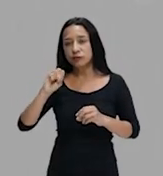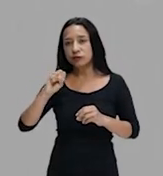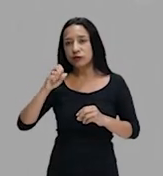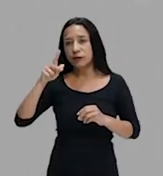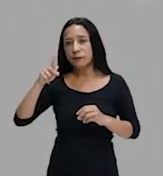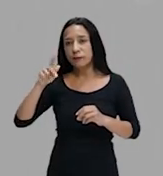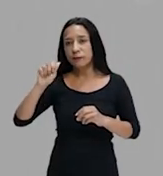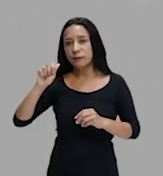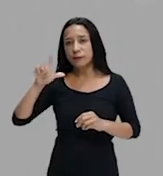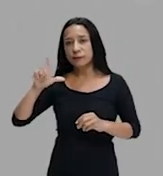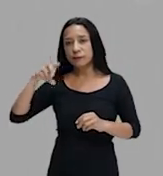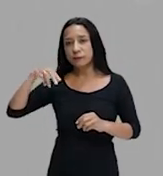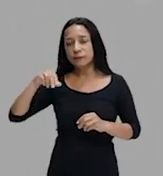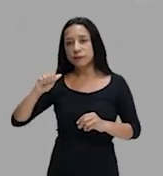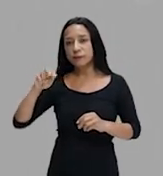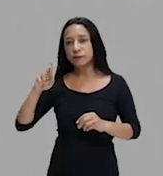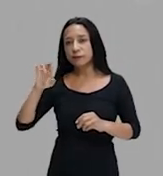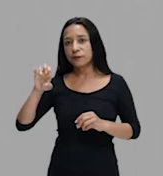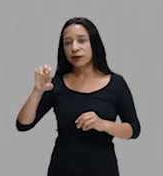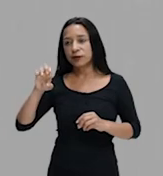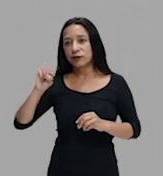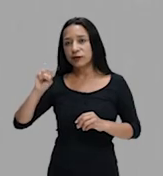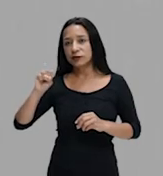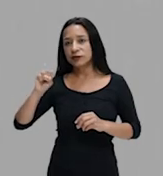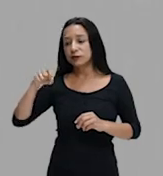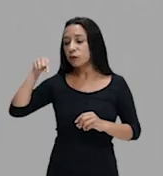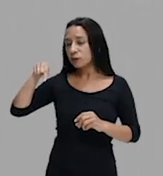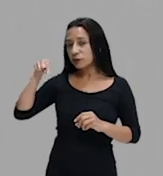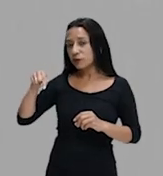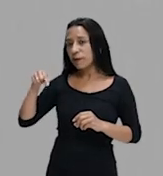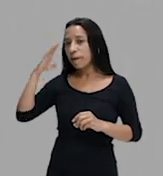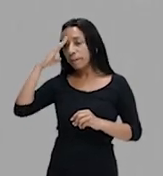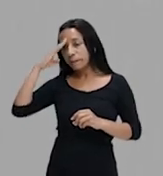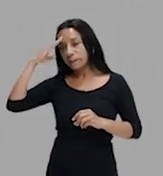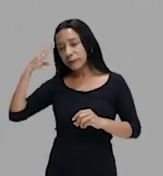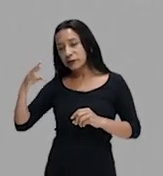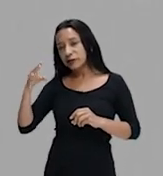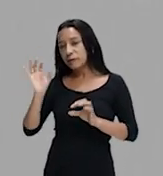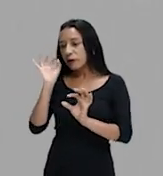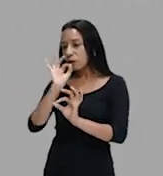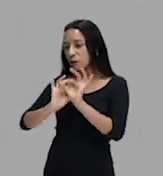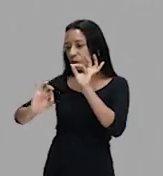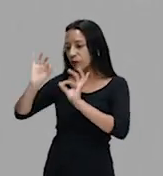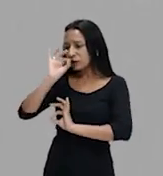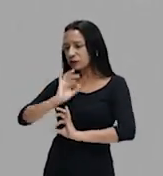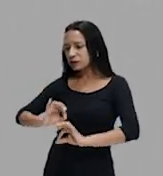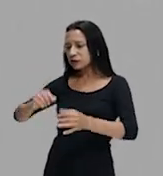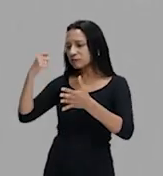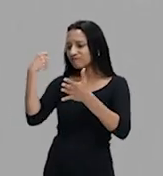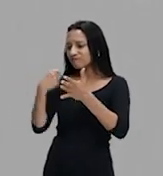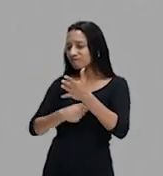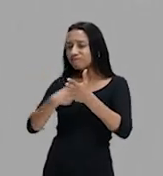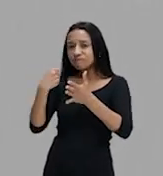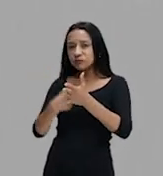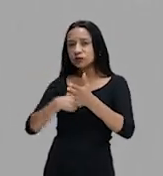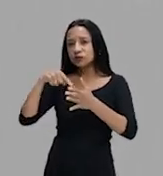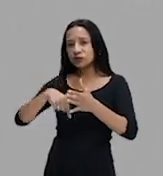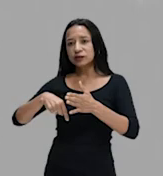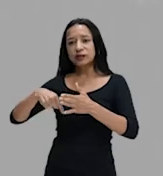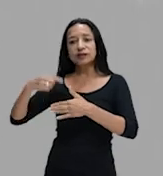uma das principais formas de resistência aqui nos primórdios dessa escravidão